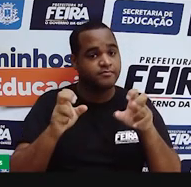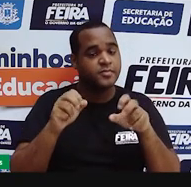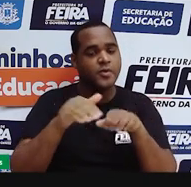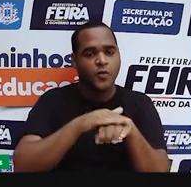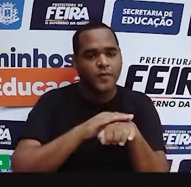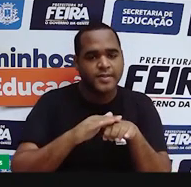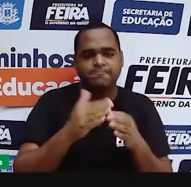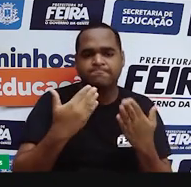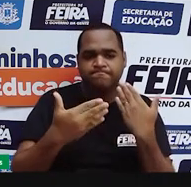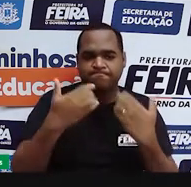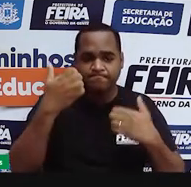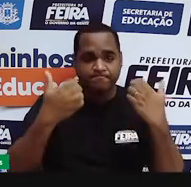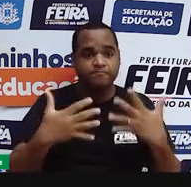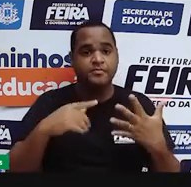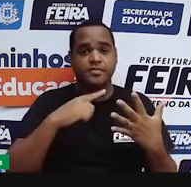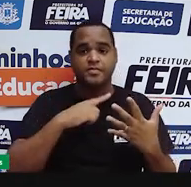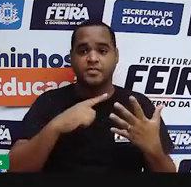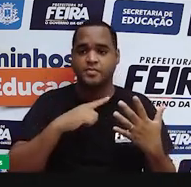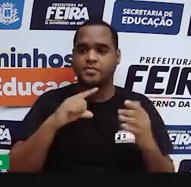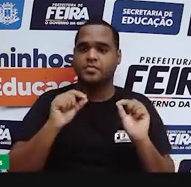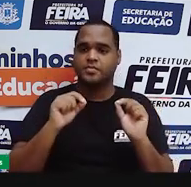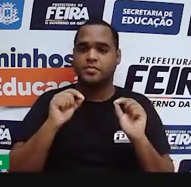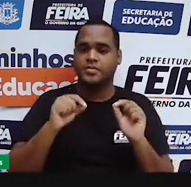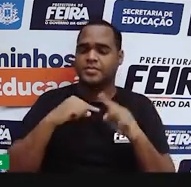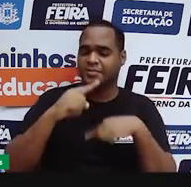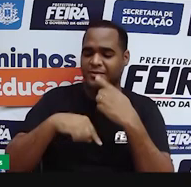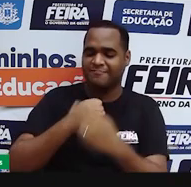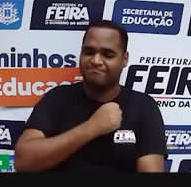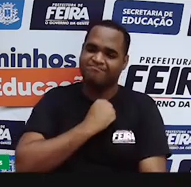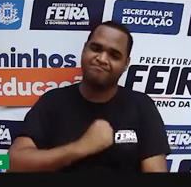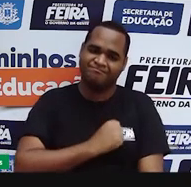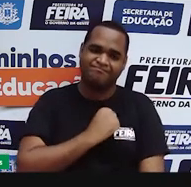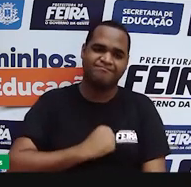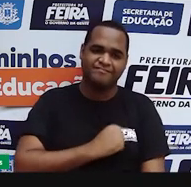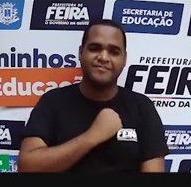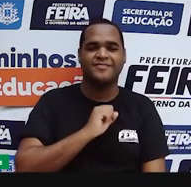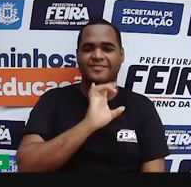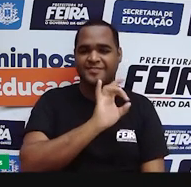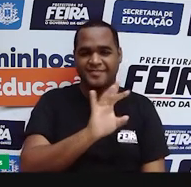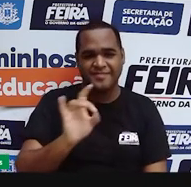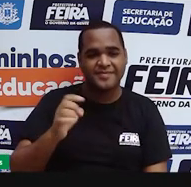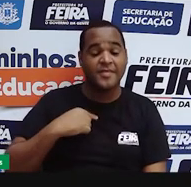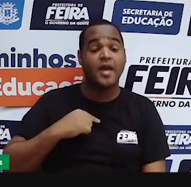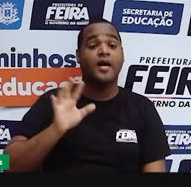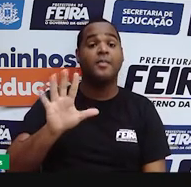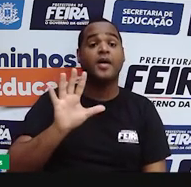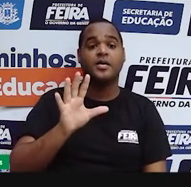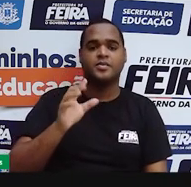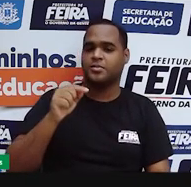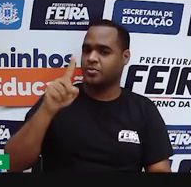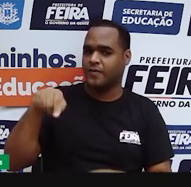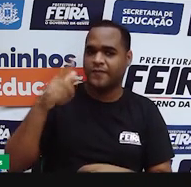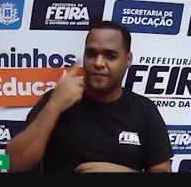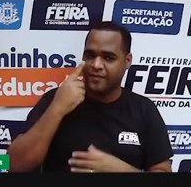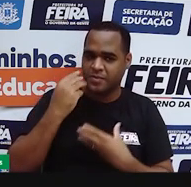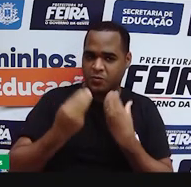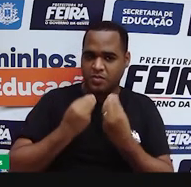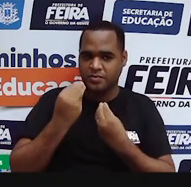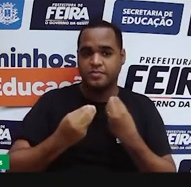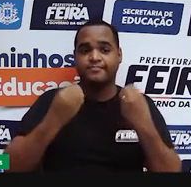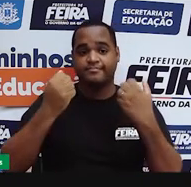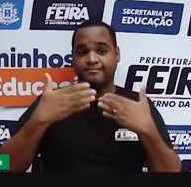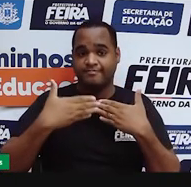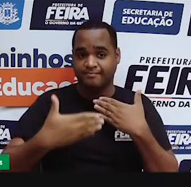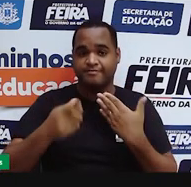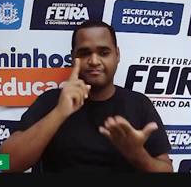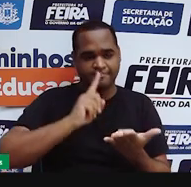professores. Eu vou morrer de saudade de vocês, mas a gente vai se ver de novo em breve porque a gente tem encontro